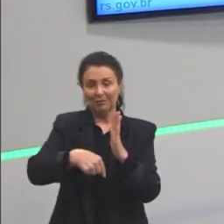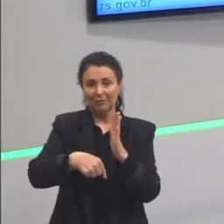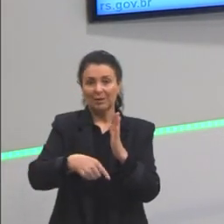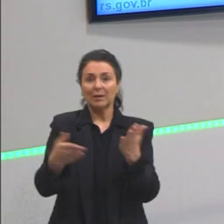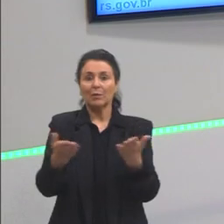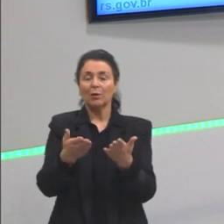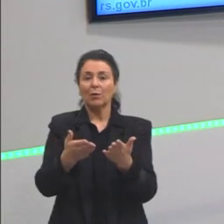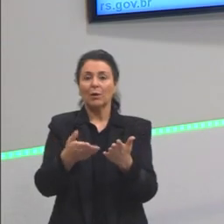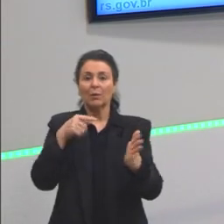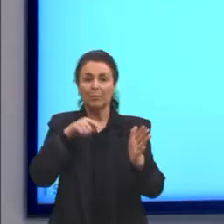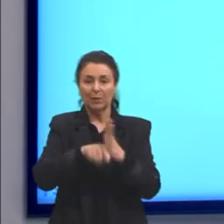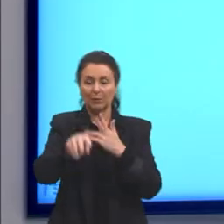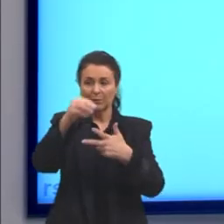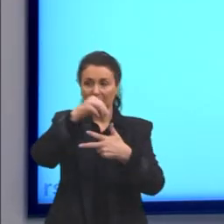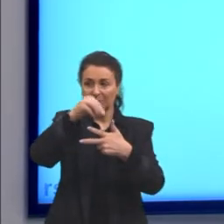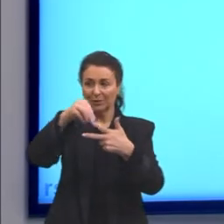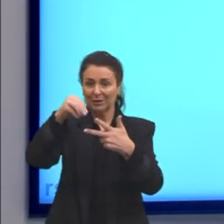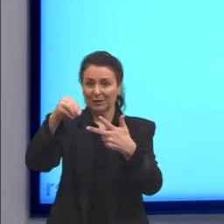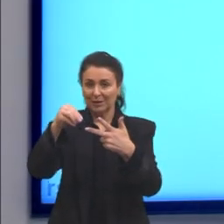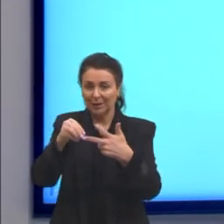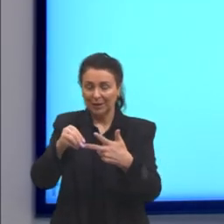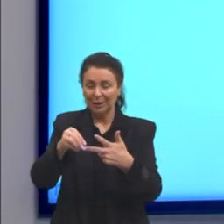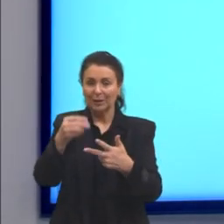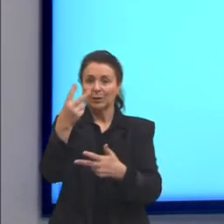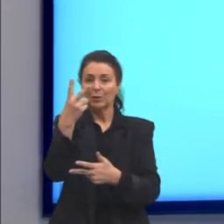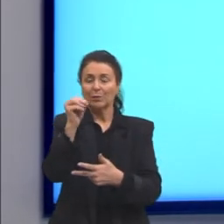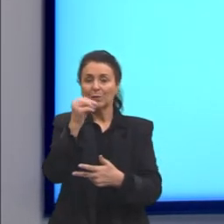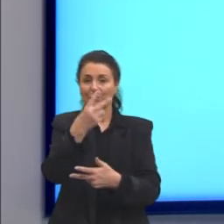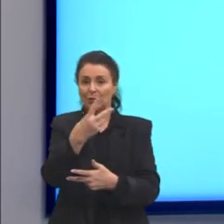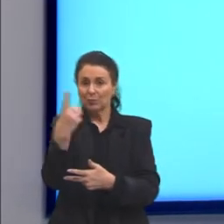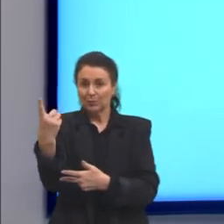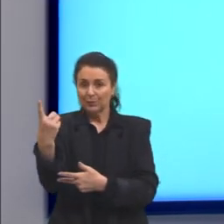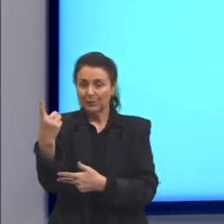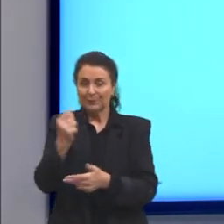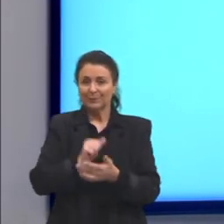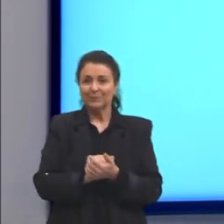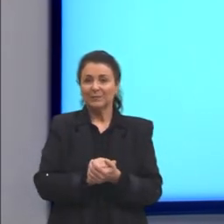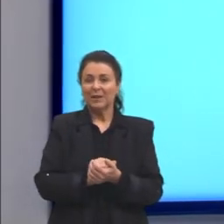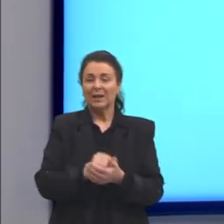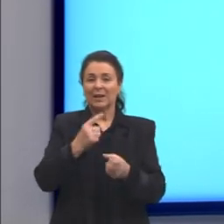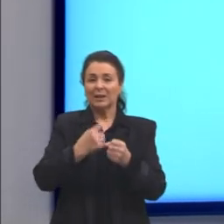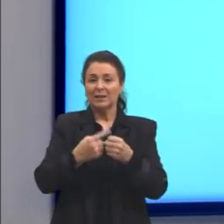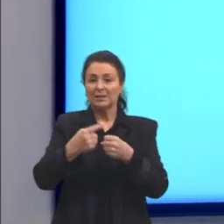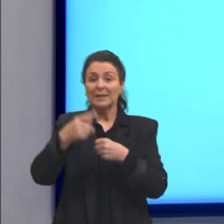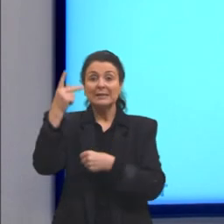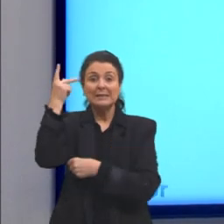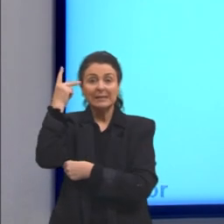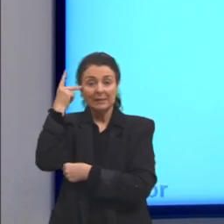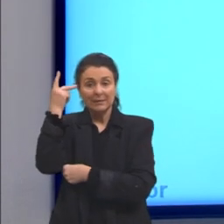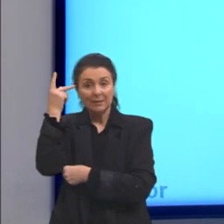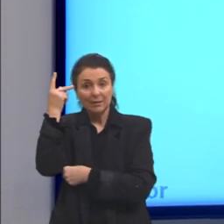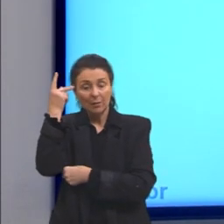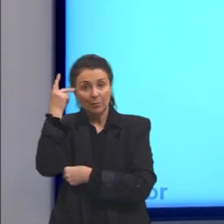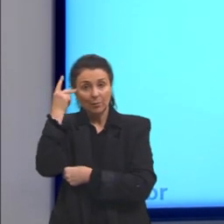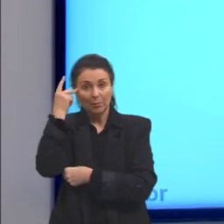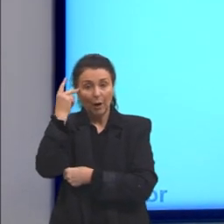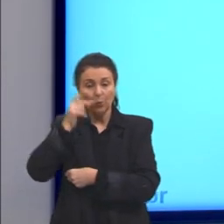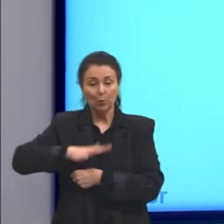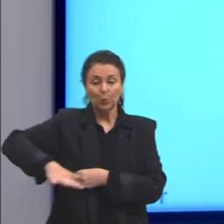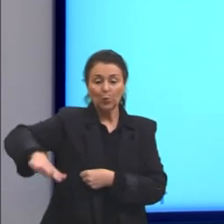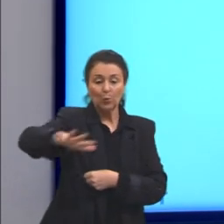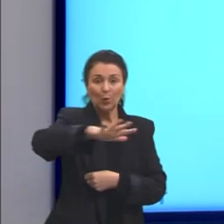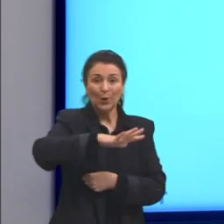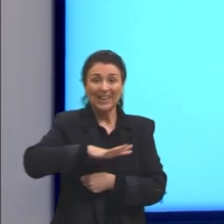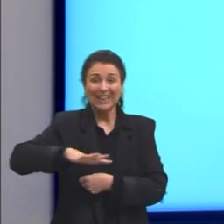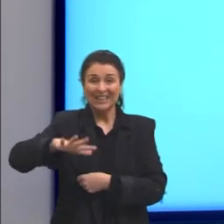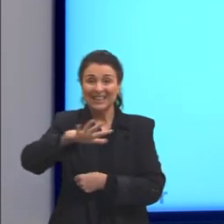Enem para a gente pensar um pouquinho. Do Enem do ano passado, de 2021. Na cidade de São Paulo, as ilhas de calor são